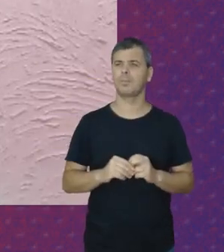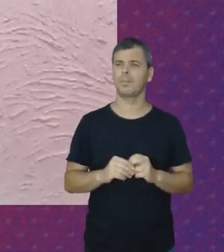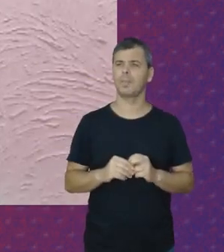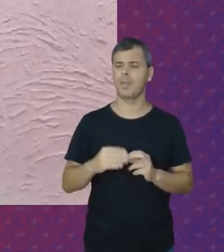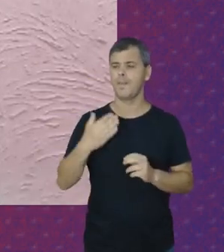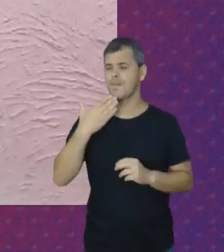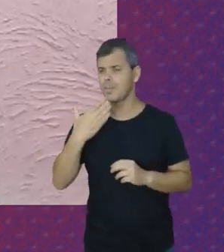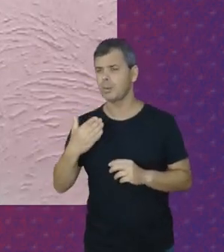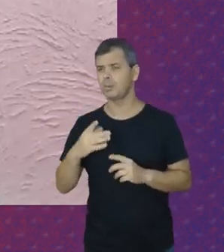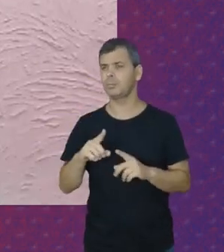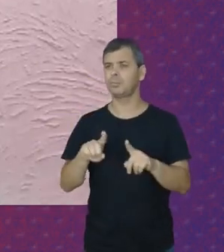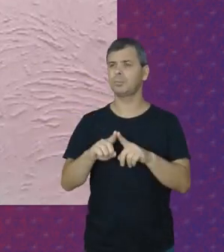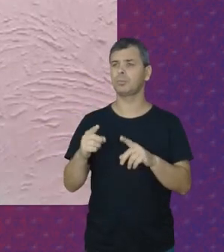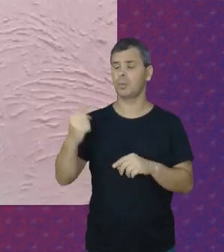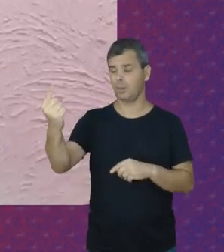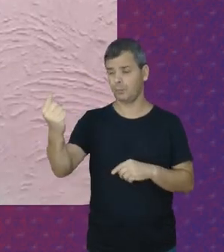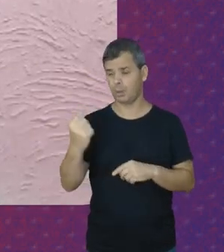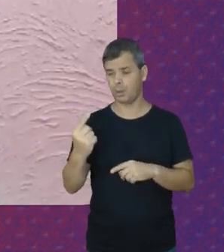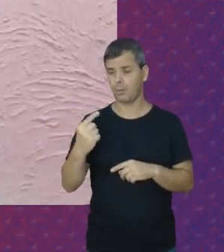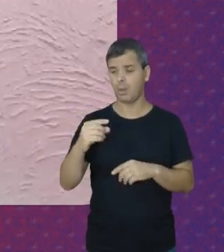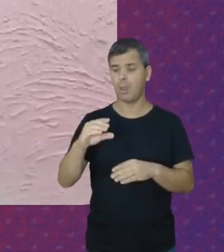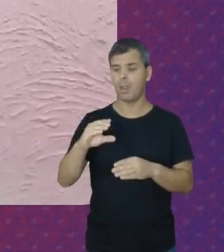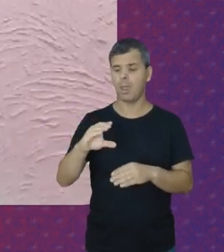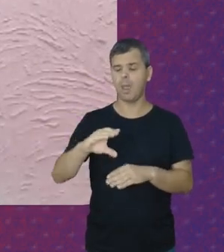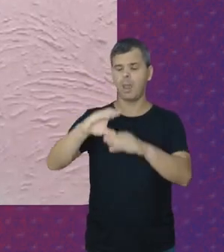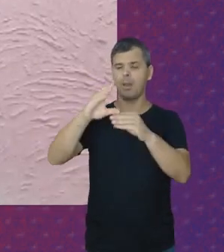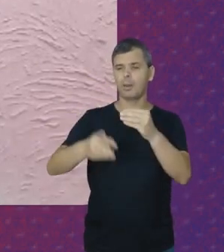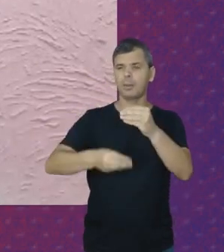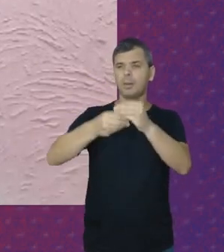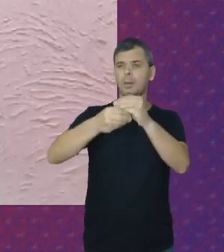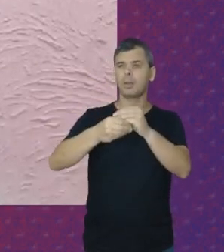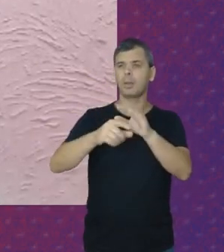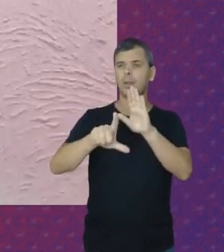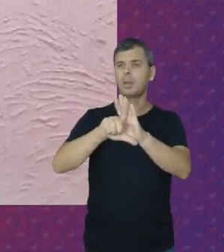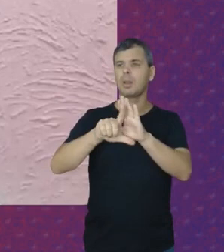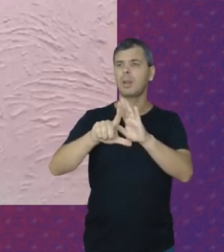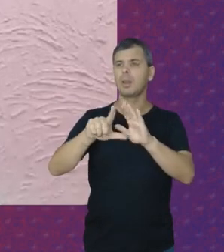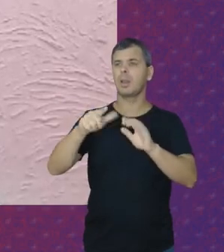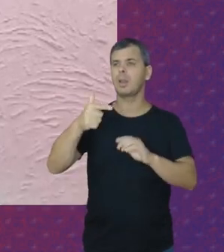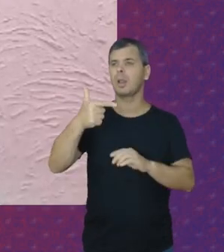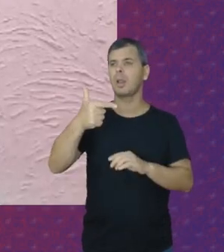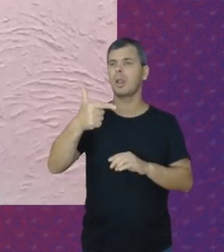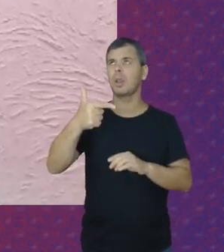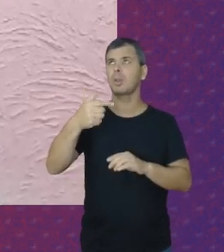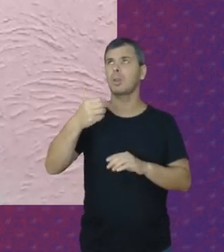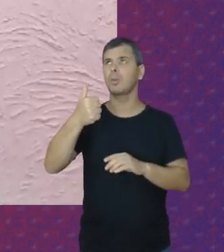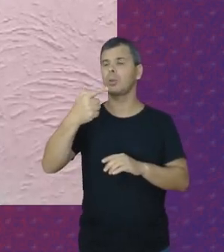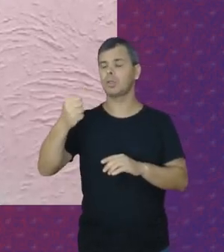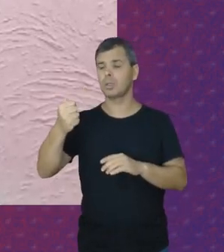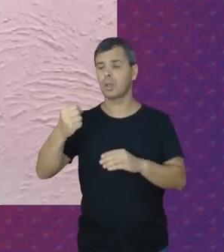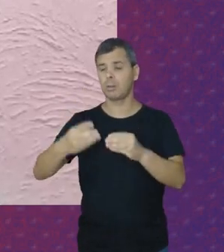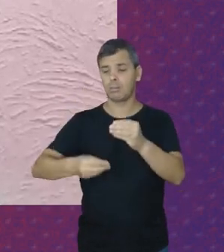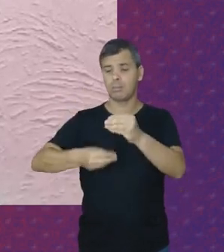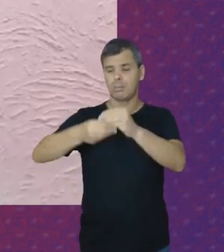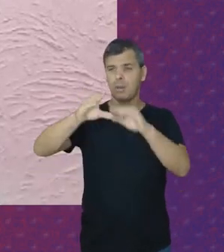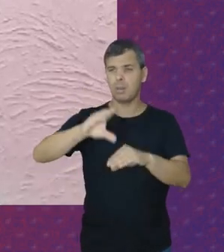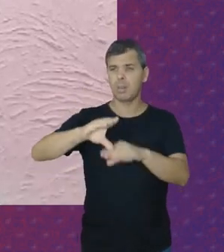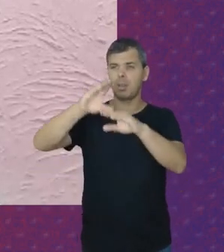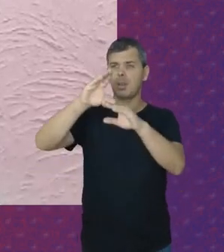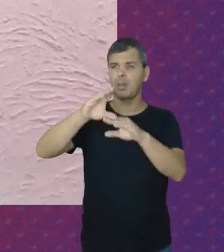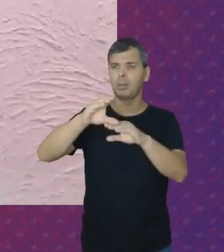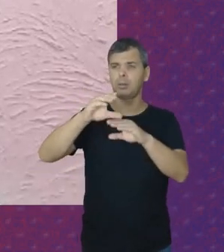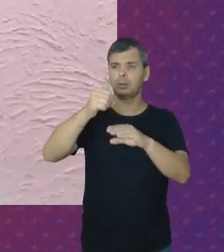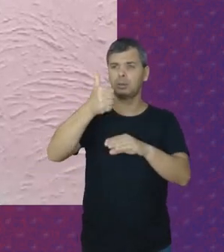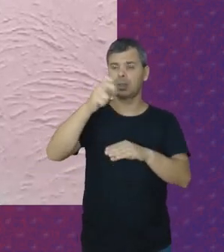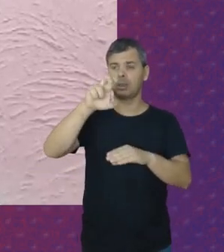atrás Aí veio a PEC das domésticas Em 2013 ela virou uma emenda E com a 150